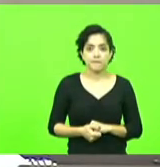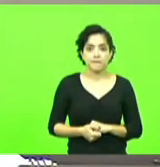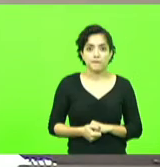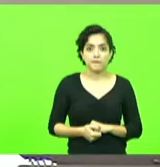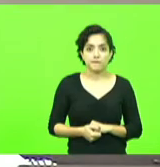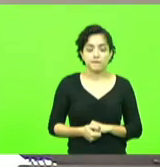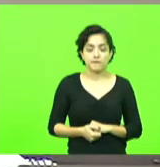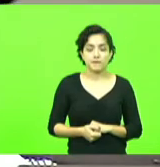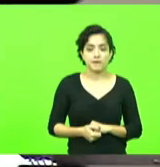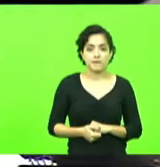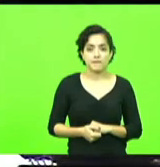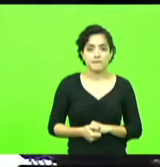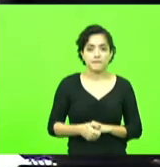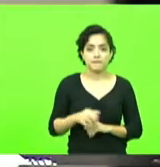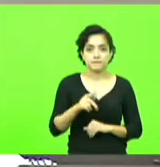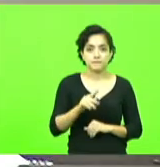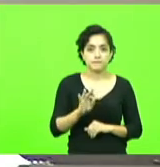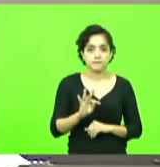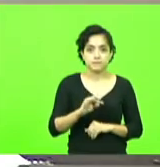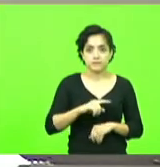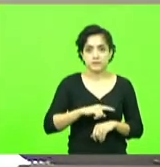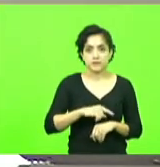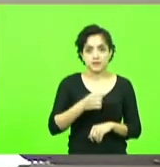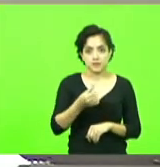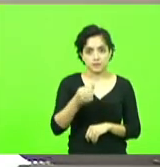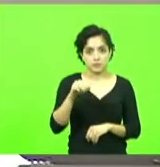Partido dos Trabalhadores por seis minutos.